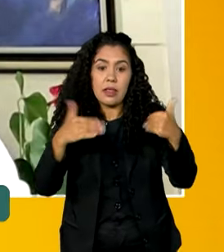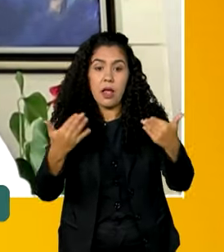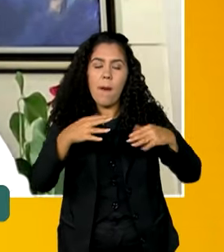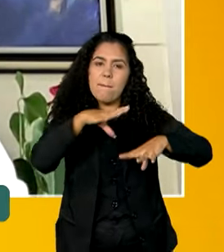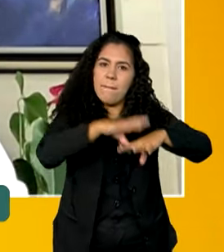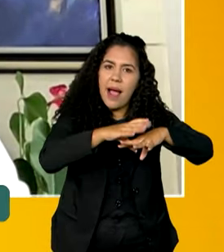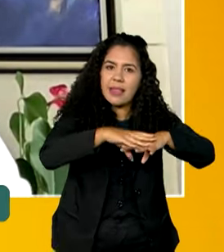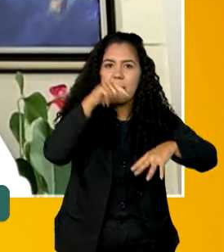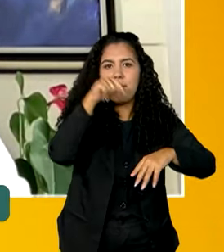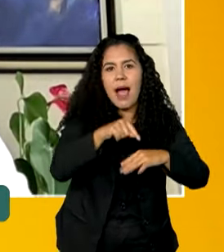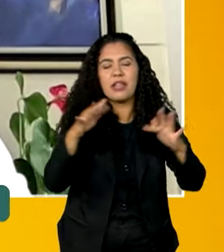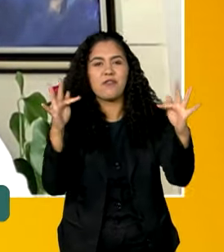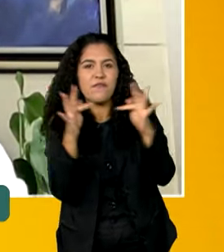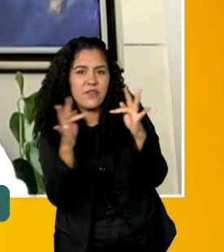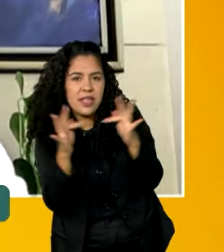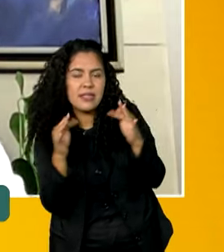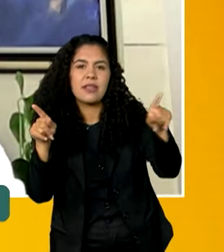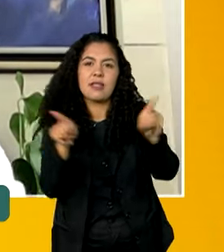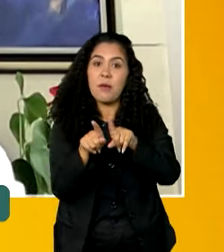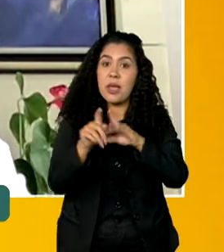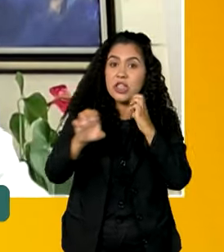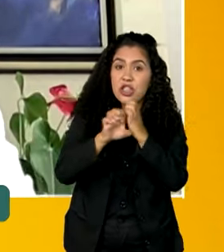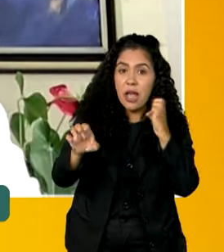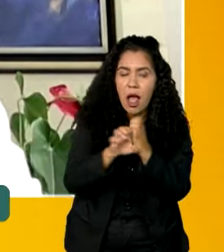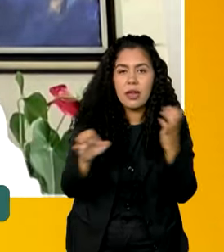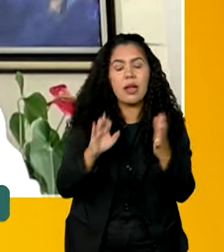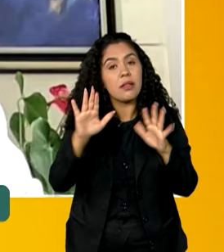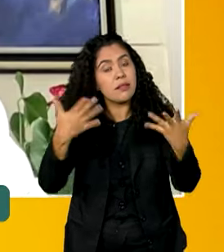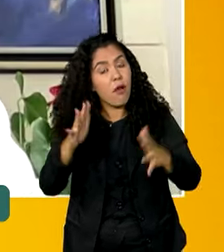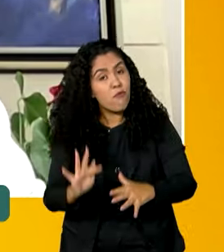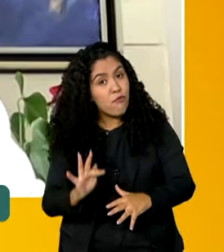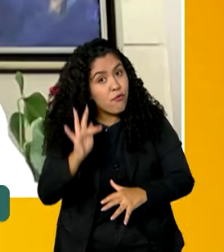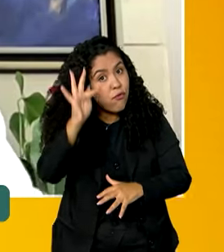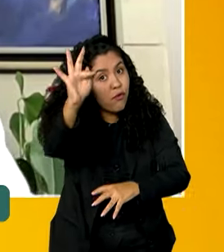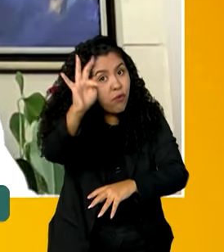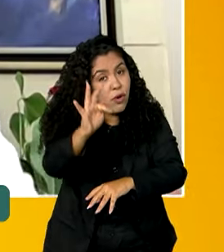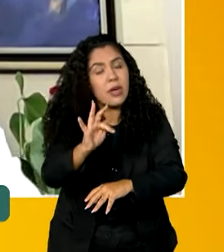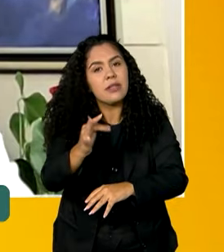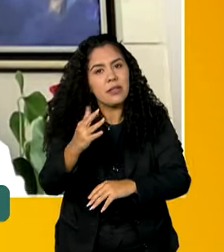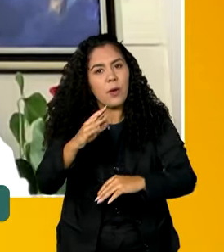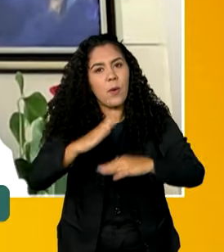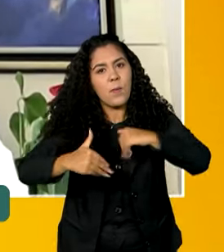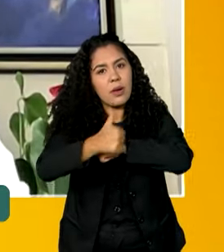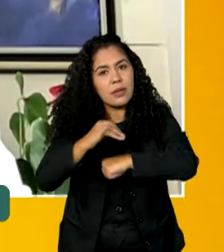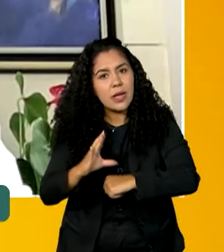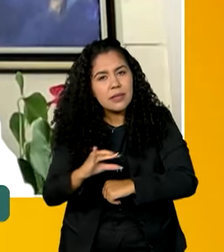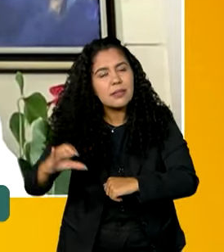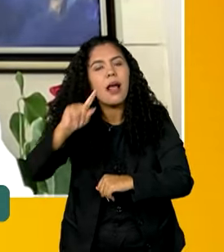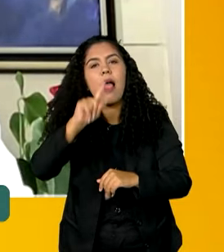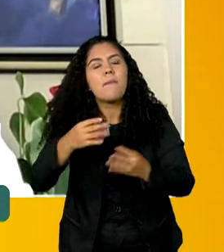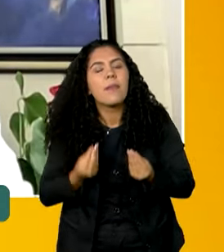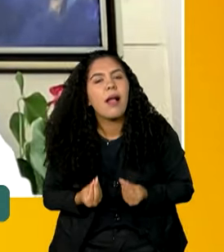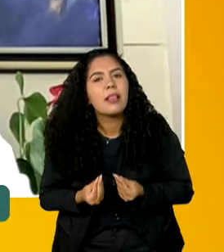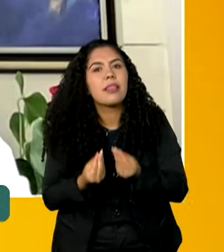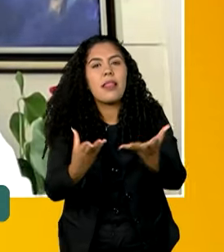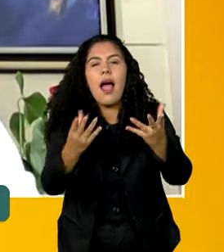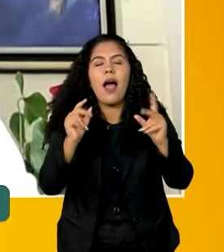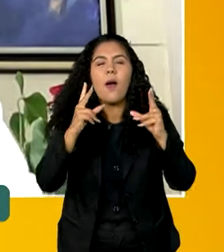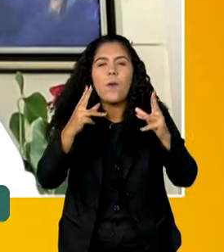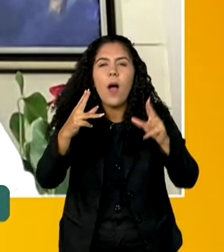matemática, a física, engenharias. Então, o Prêmio Futuras Cientistas vem lançar luz sobre